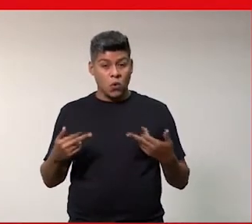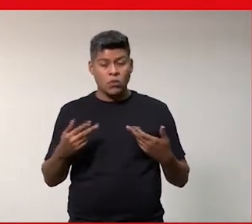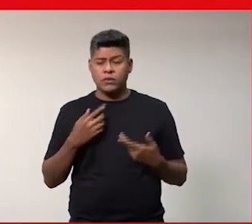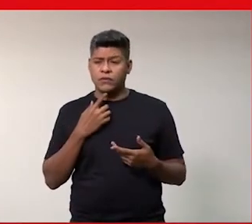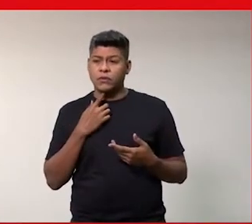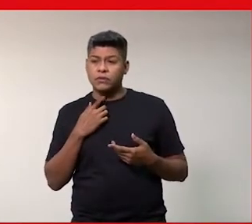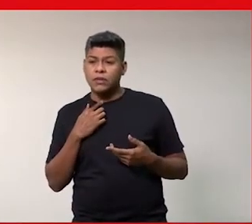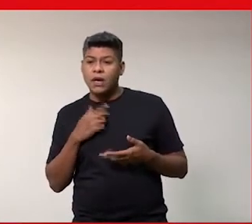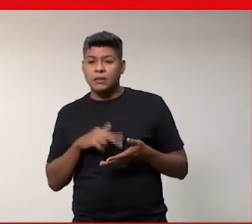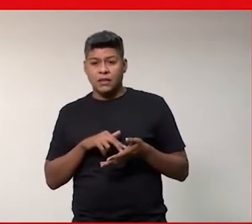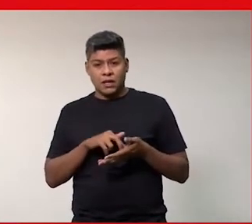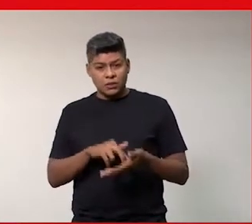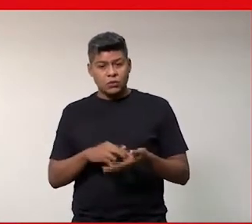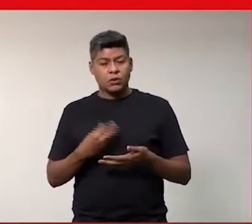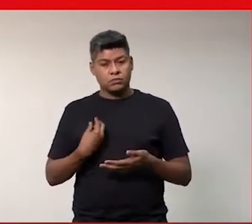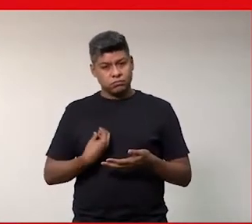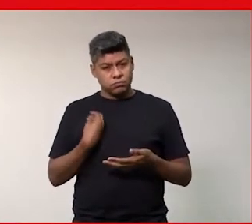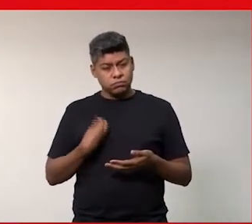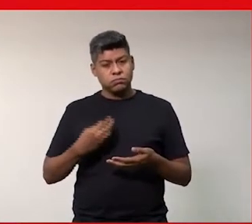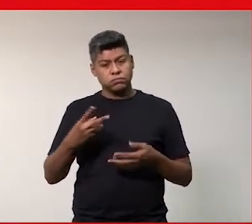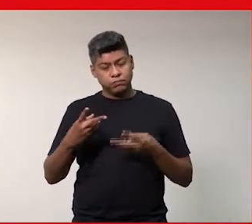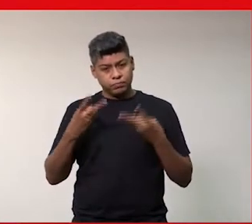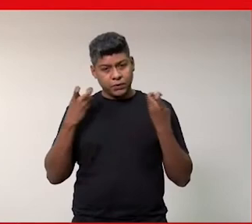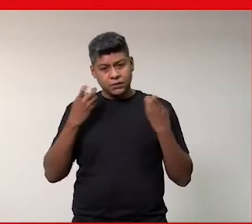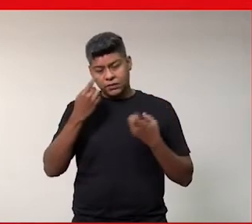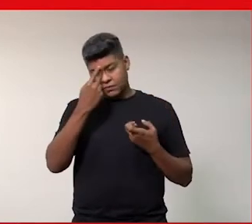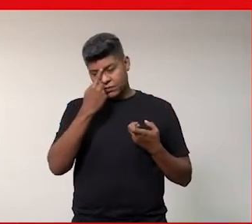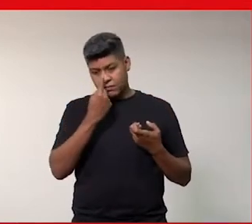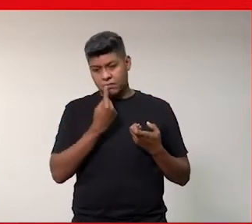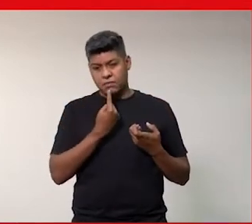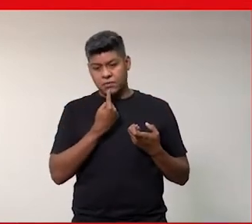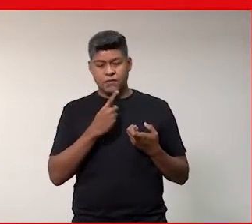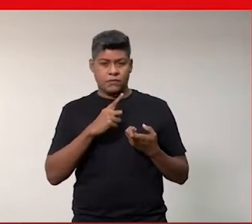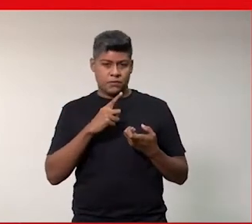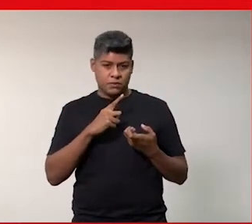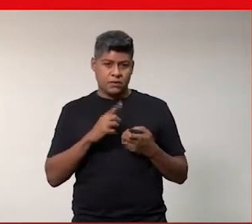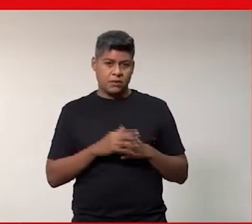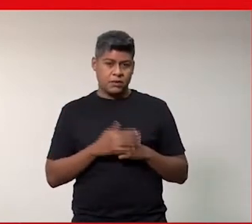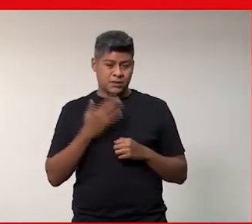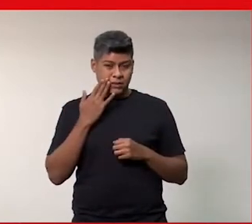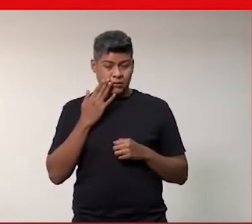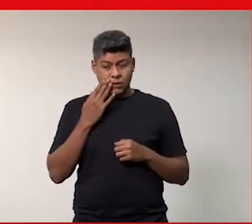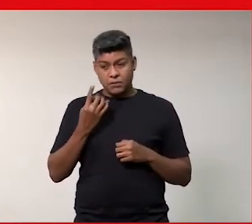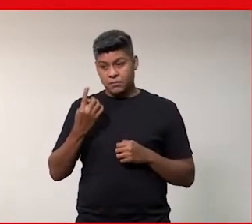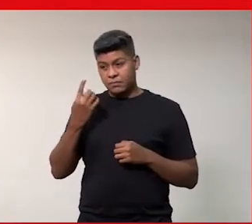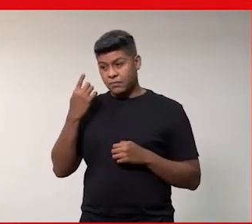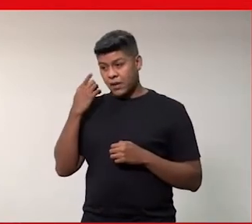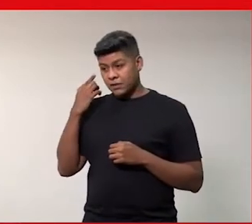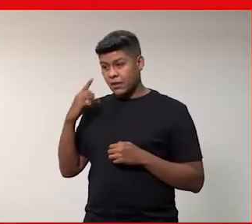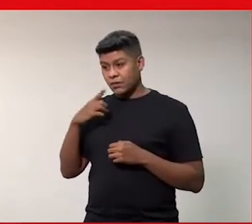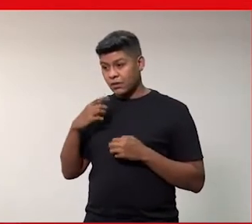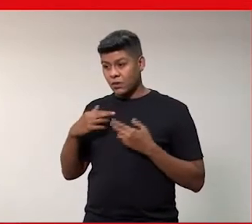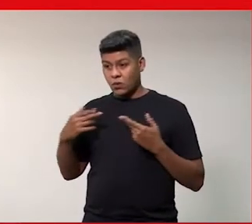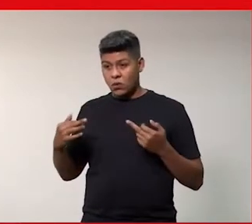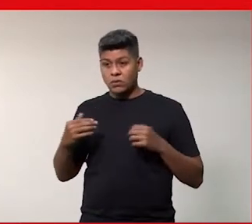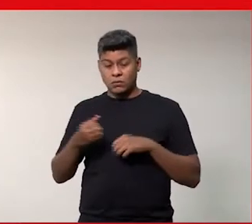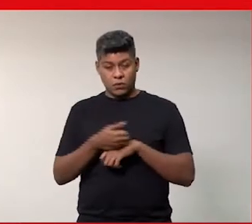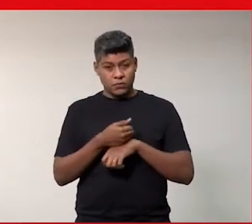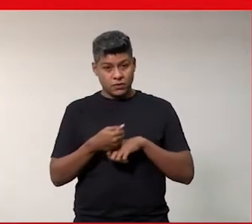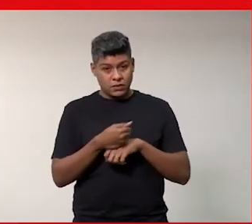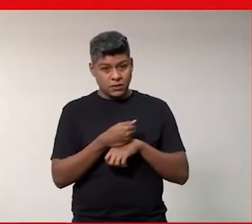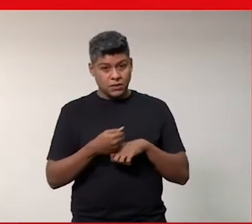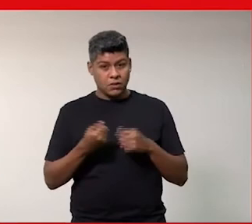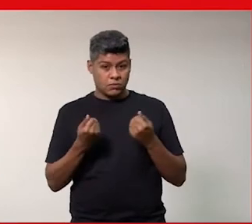vontade de atuar você percebe que você tem perfil né então no passado tinha aquelas como disse a Karen aquelas profissões muito bem